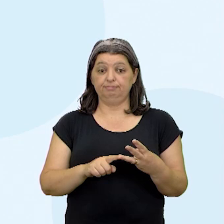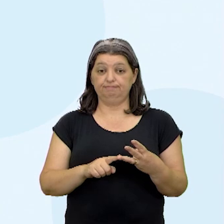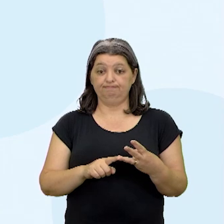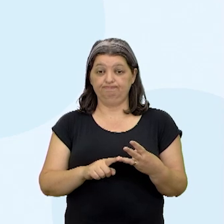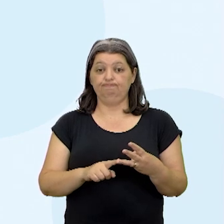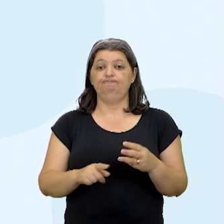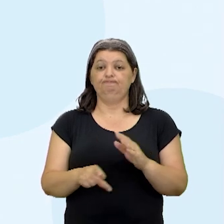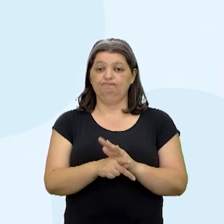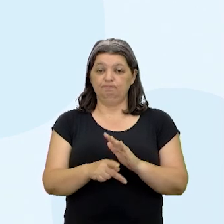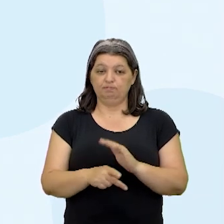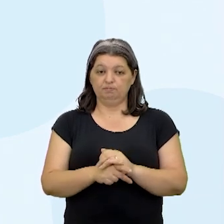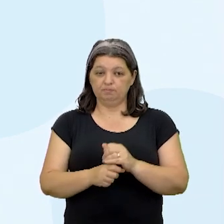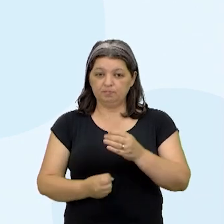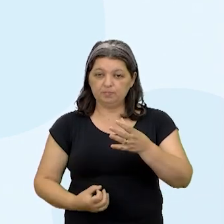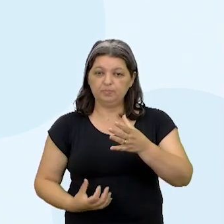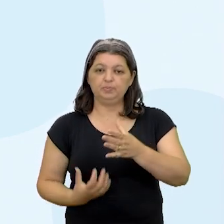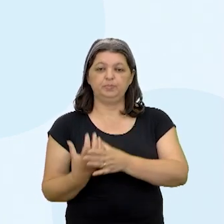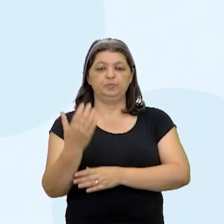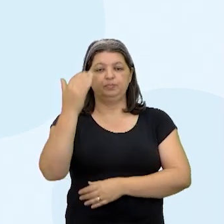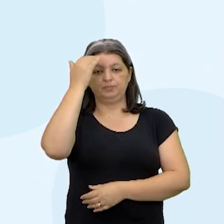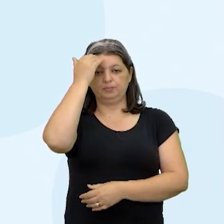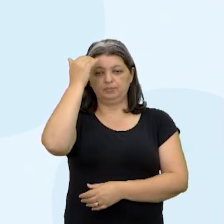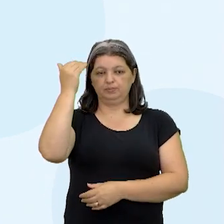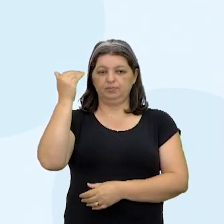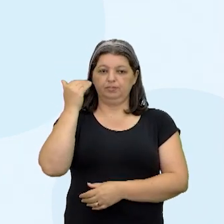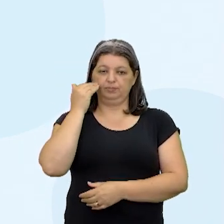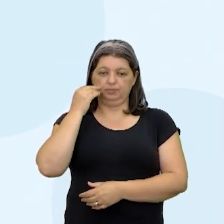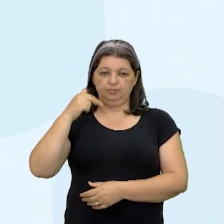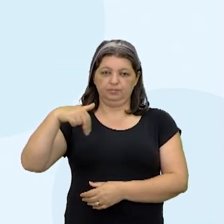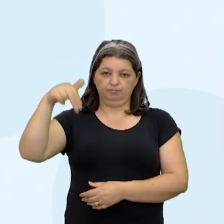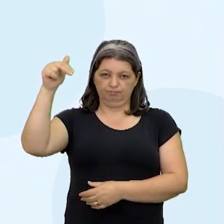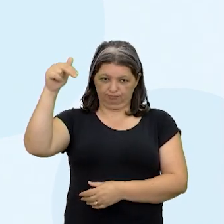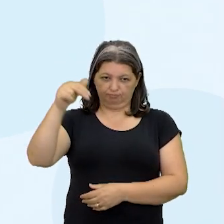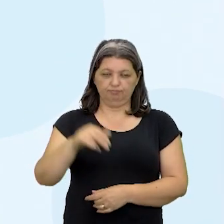diretamente na criação da Coreia do Norte. Olha.